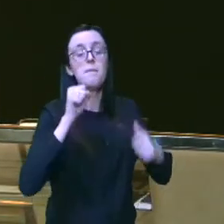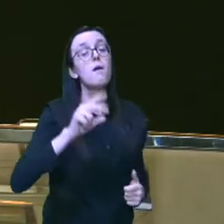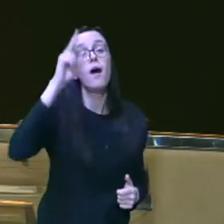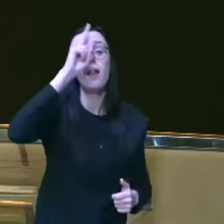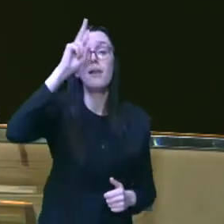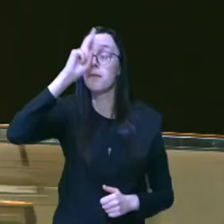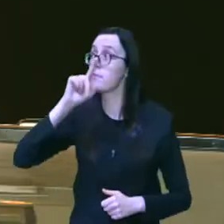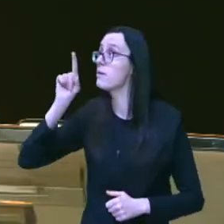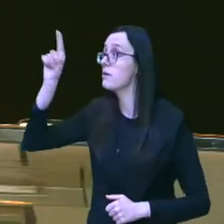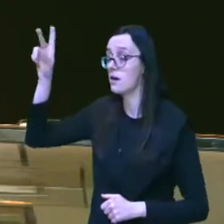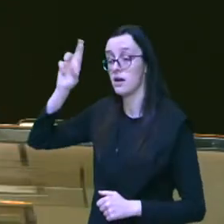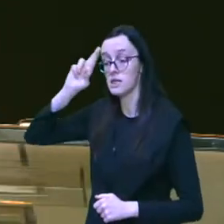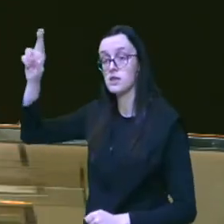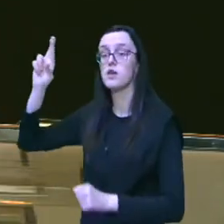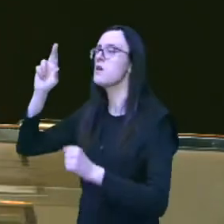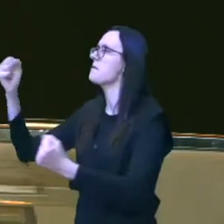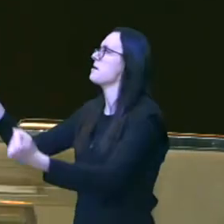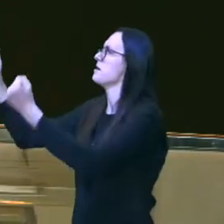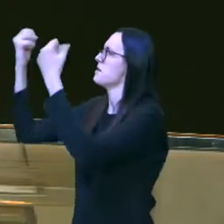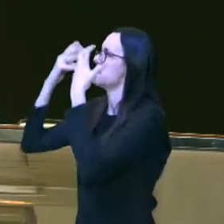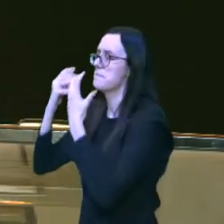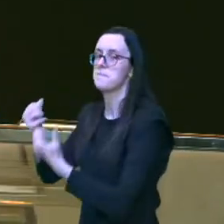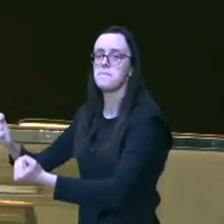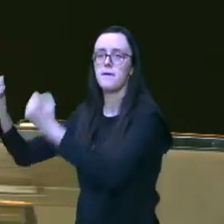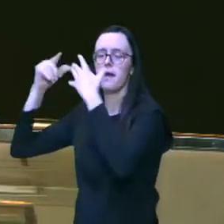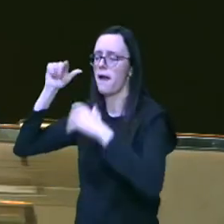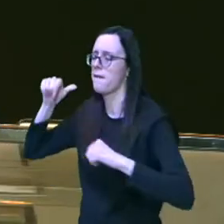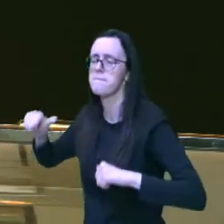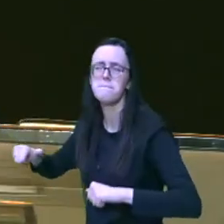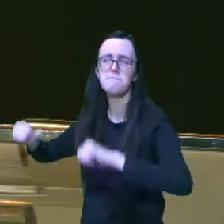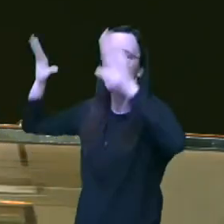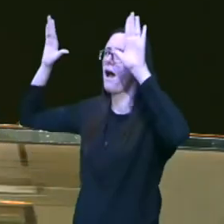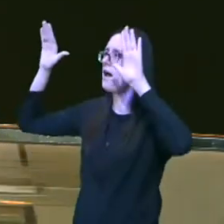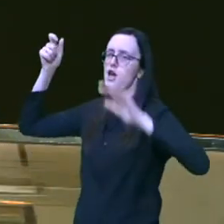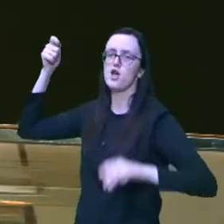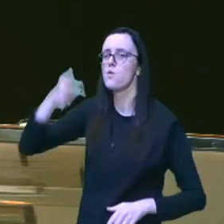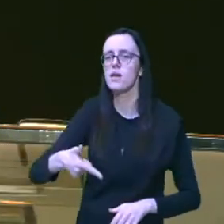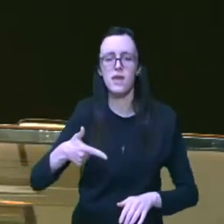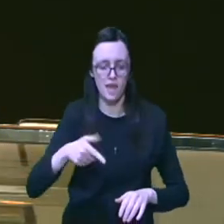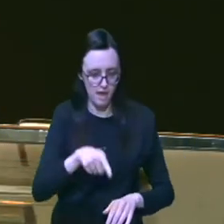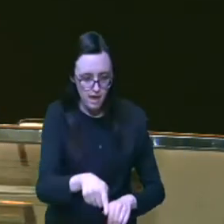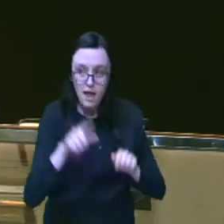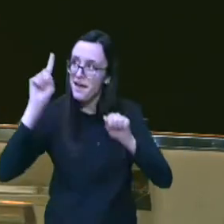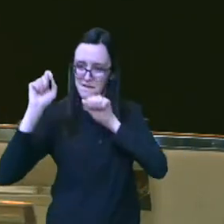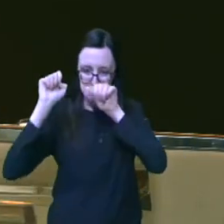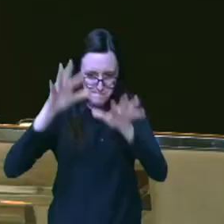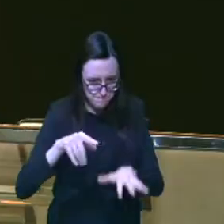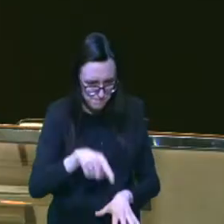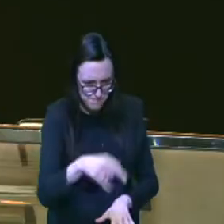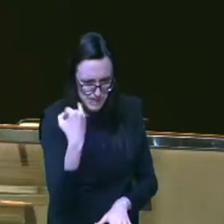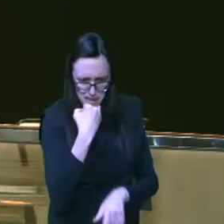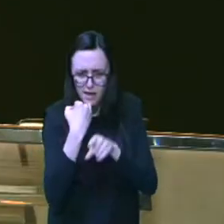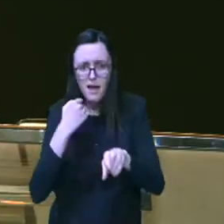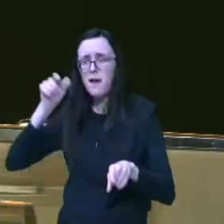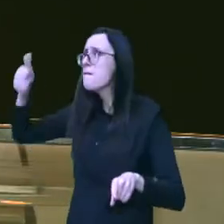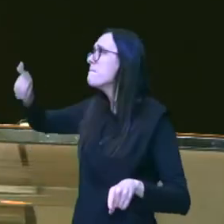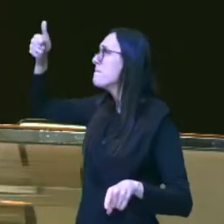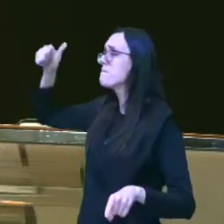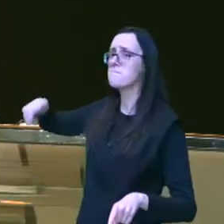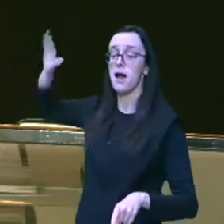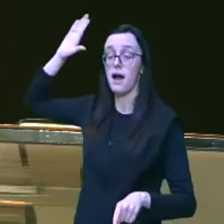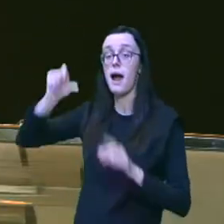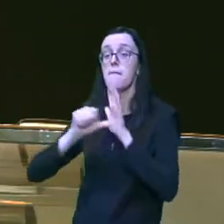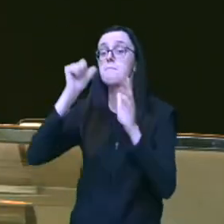que o Senhor o abençoador era muito maior do que a bênção que era o seu filho Isaac e a primeira lição